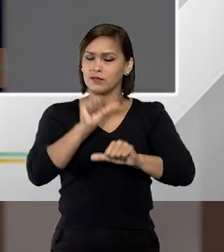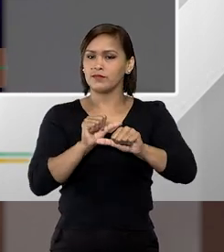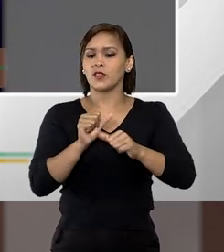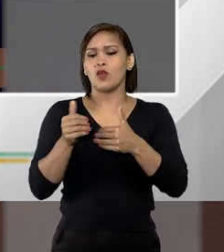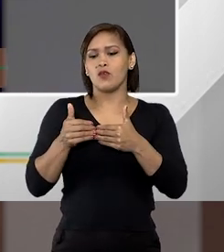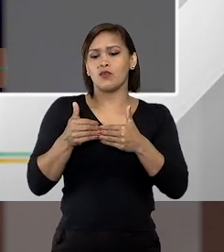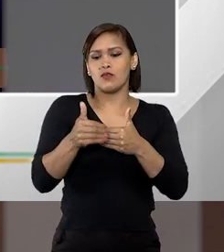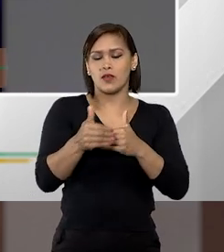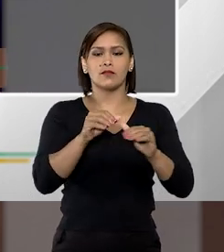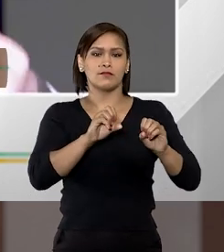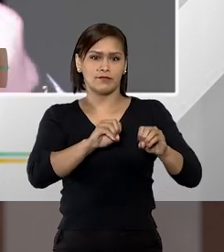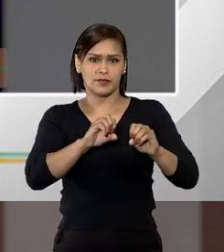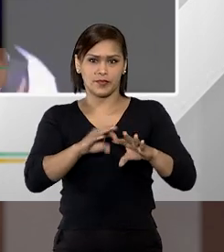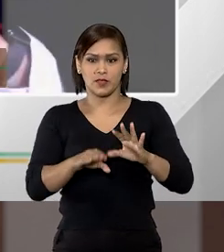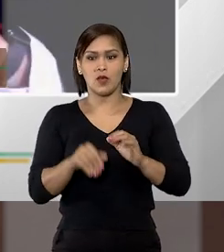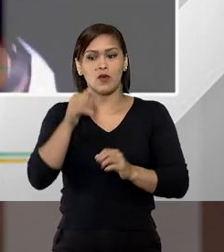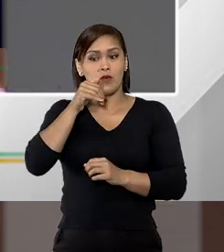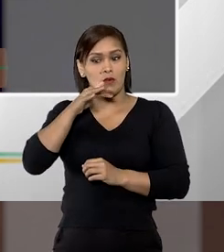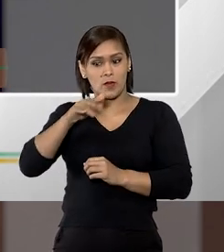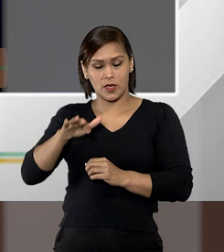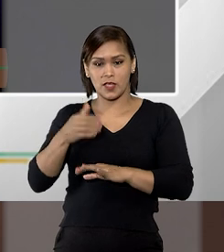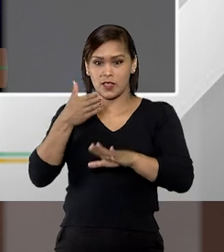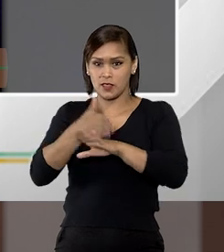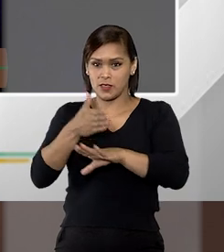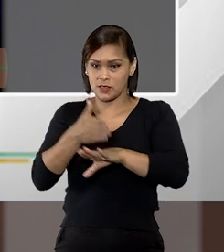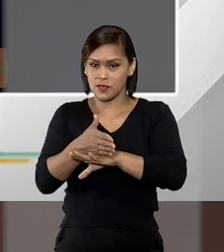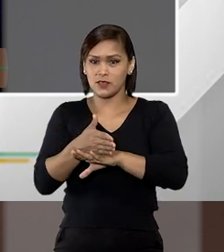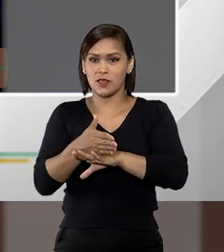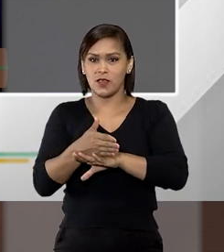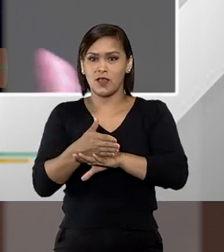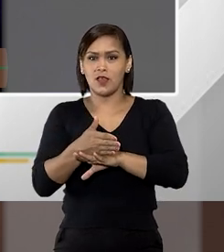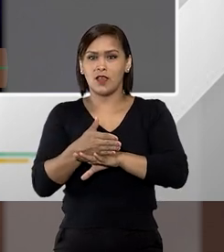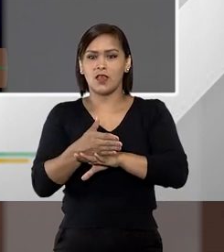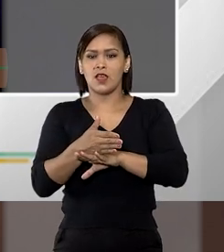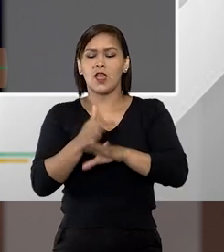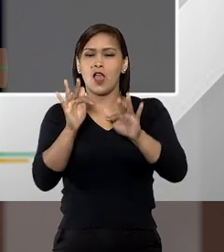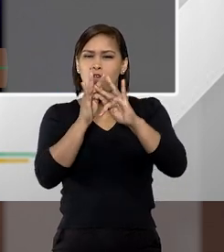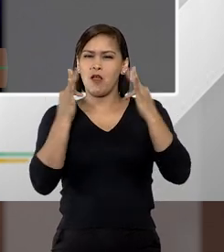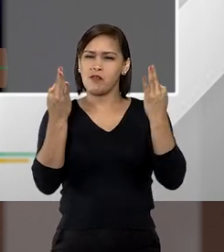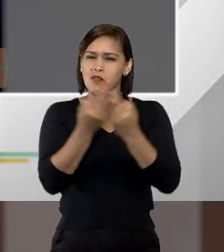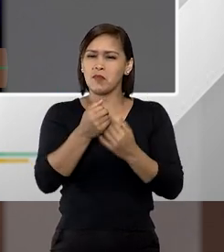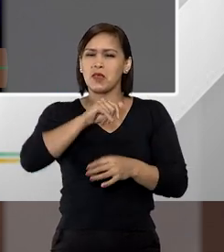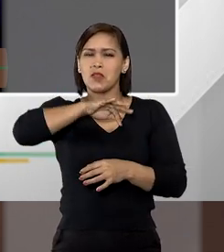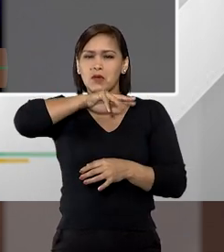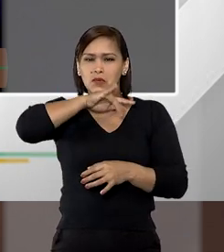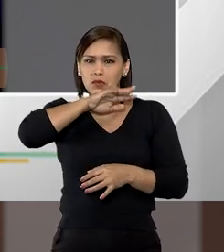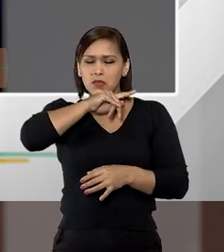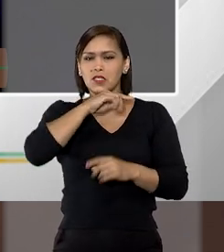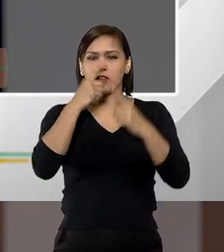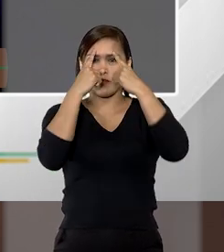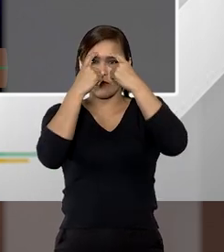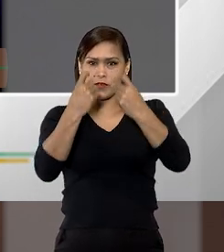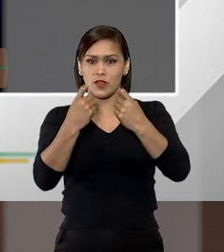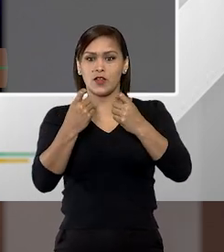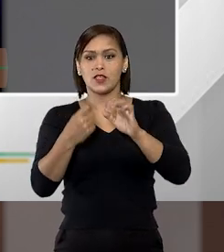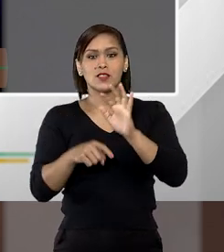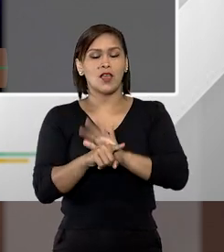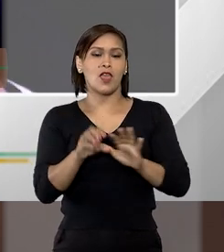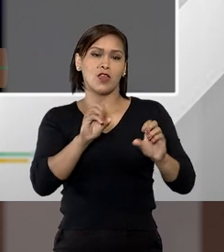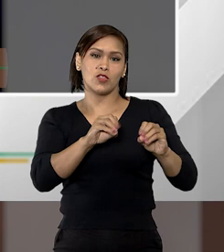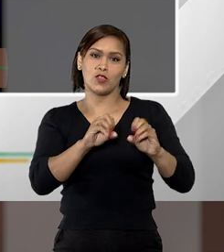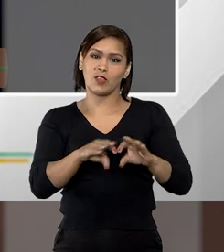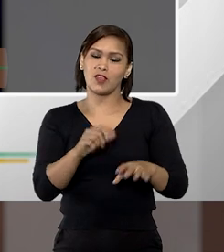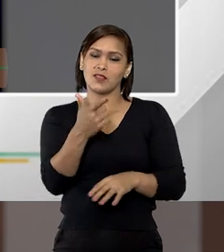com o processo de educação uma criança que está inserida dentro desse ambiente tóxico de violência doméstica sem educação